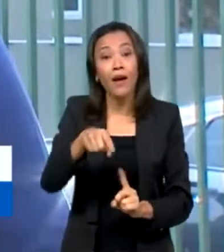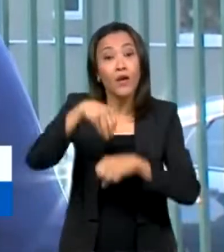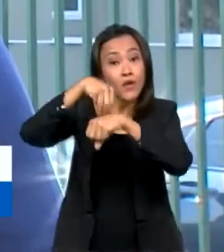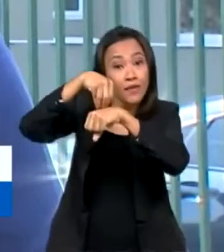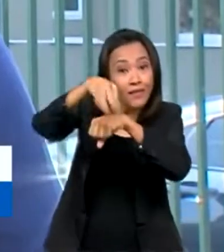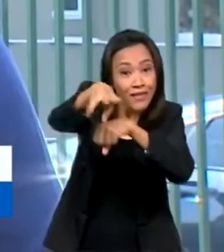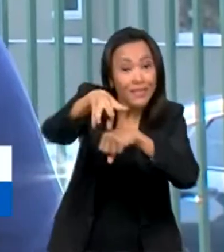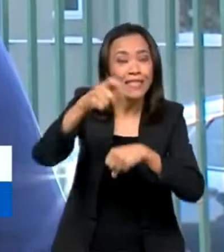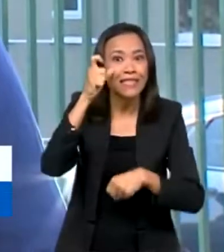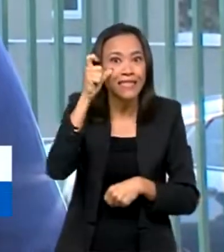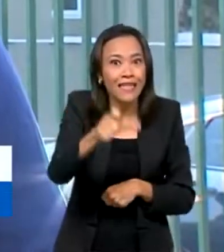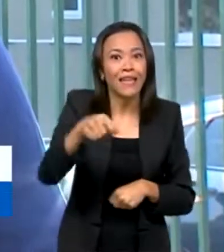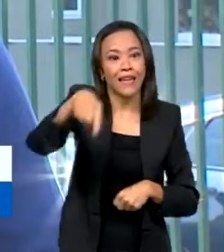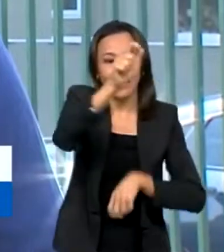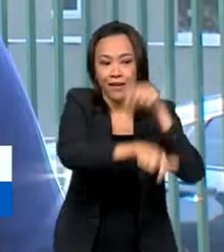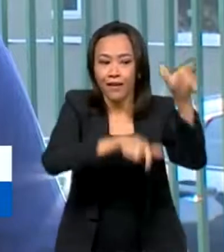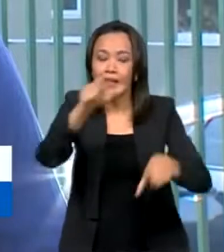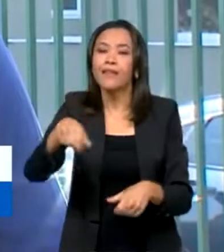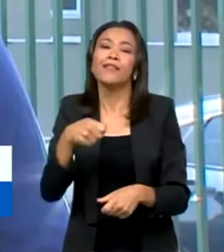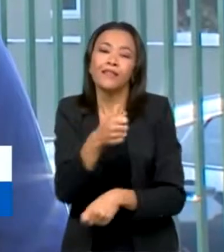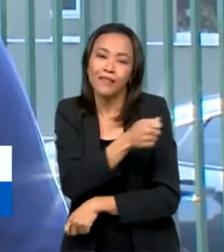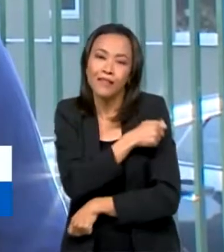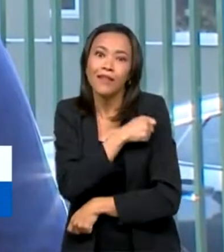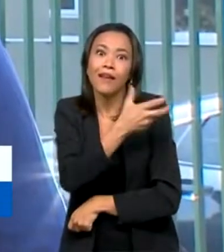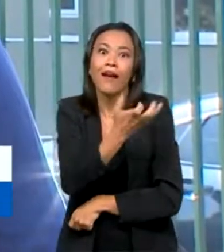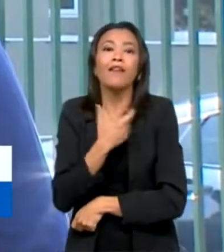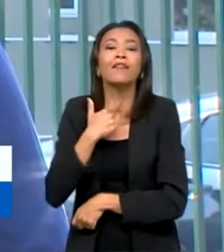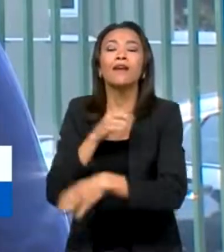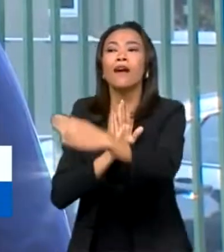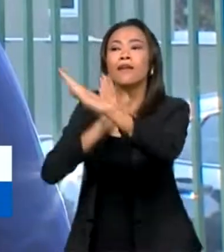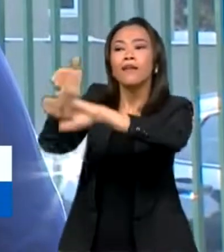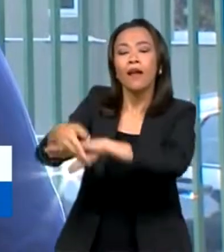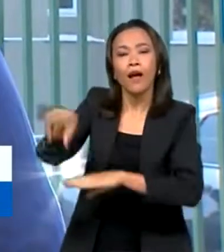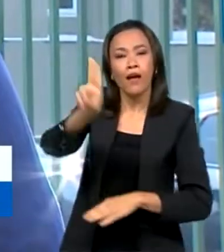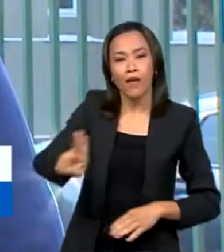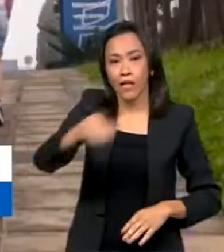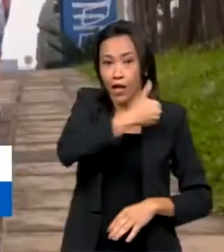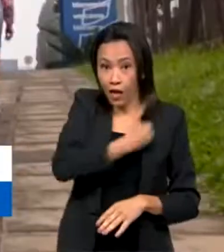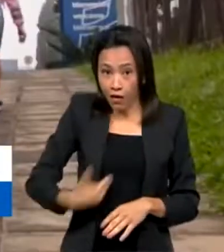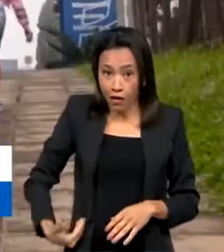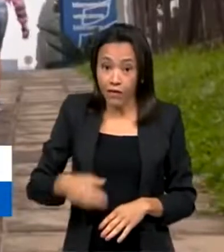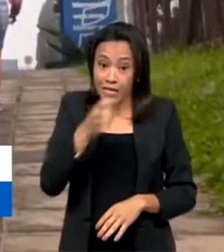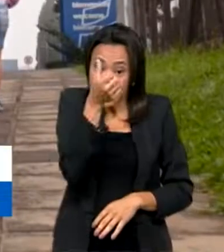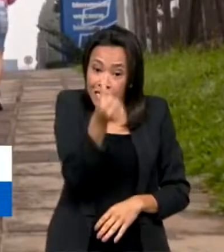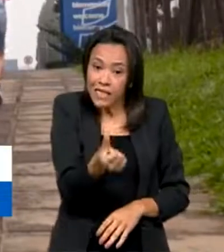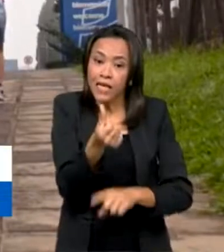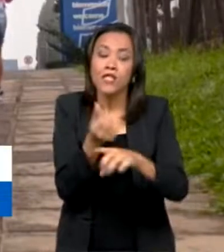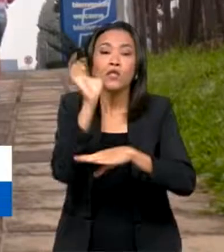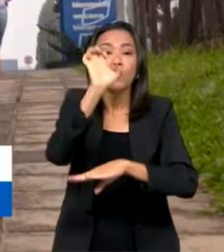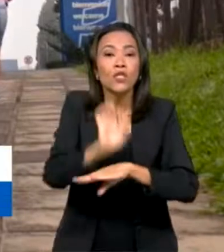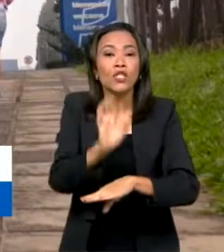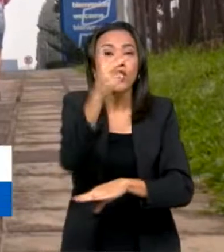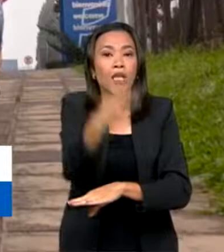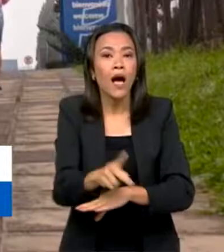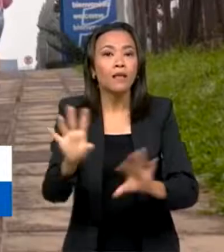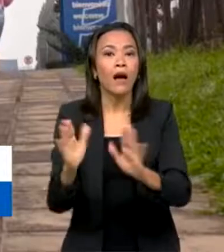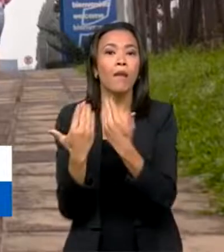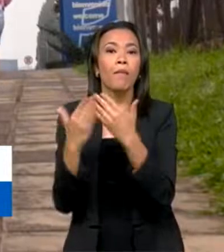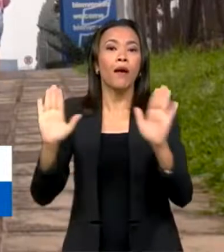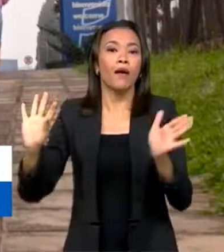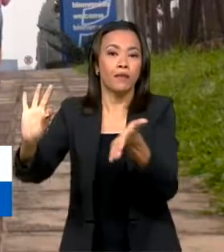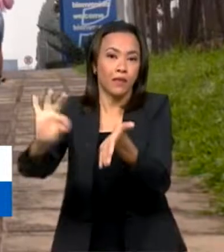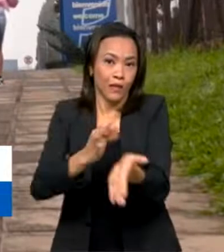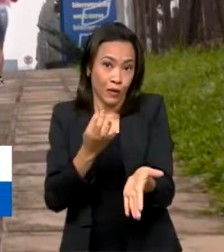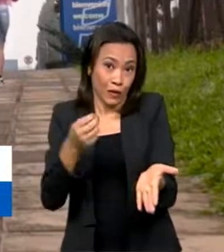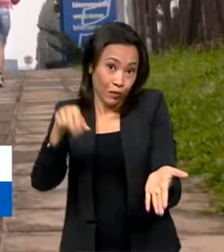muito aos estudantes que querem ingressar em uma universidade pública. Seis universidades estaduais estão com inscrições abertas